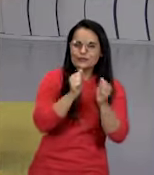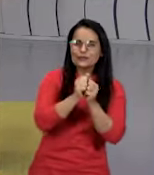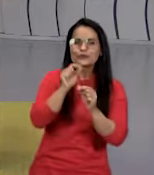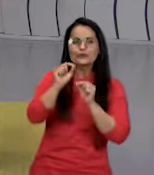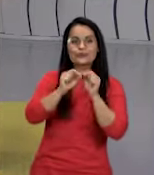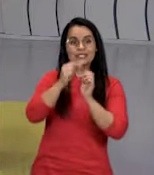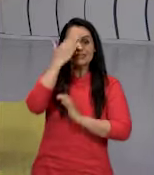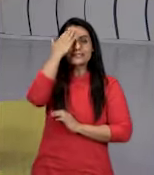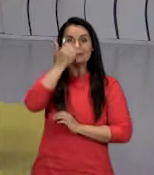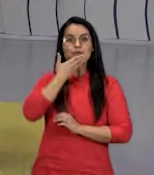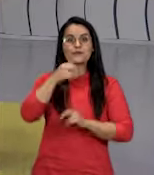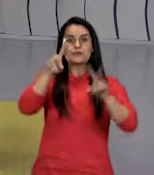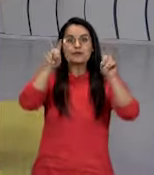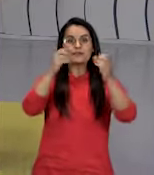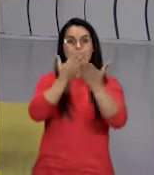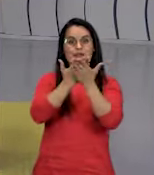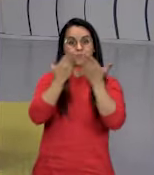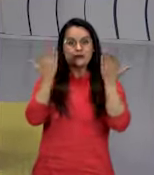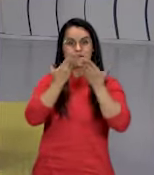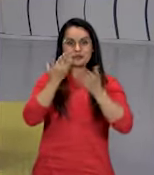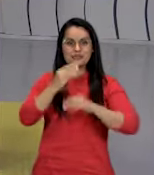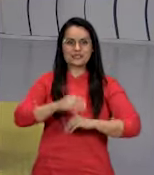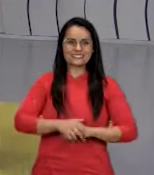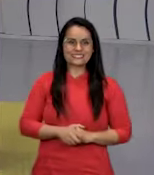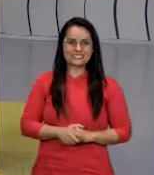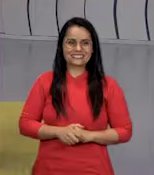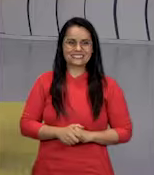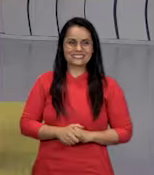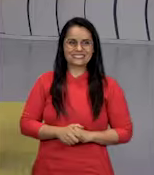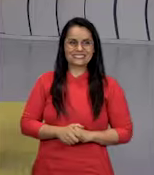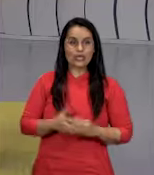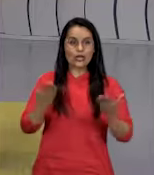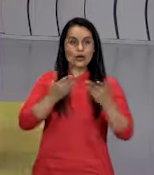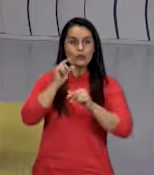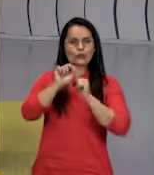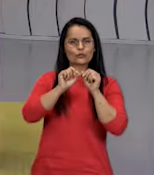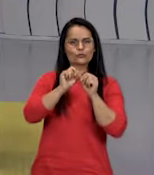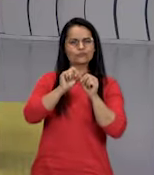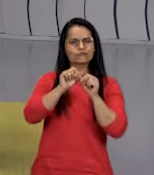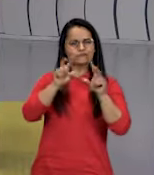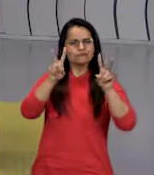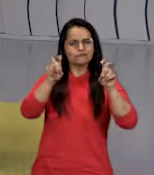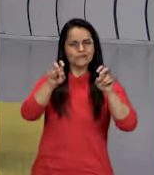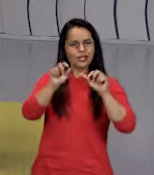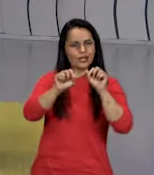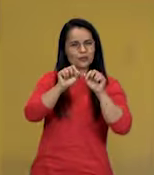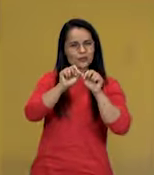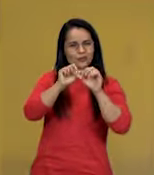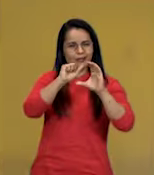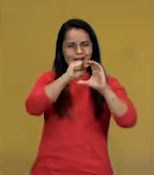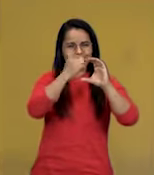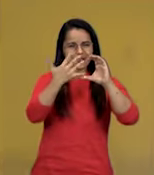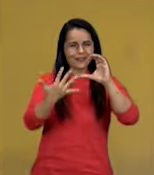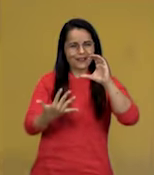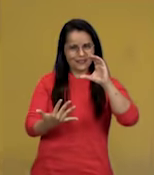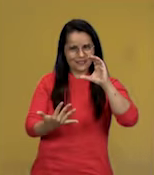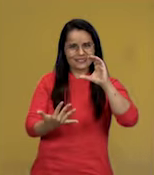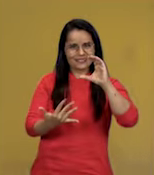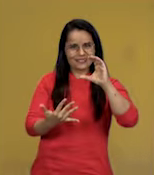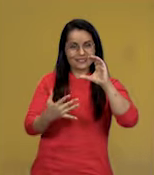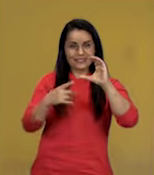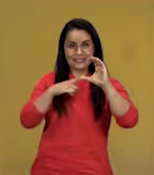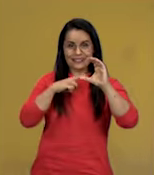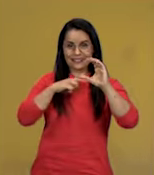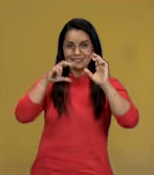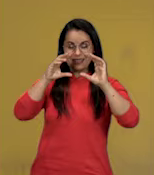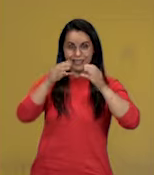qual o tema da nossa aula de hoje? Hoje nós vamos falar sobre as características dos